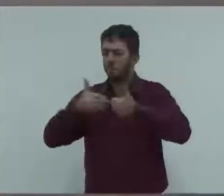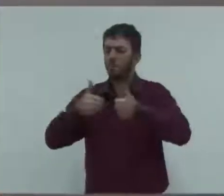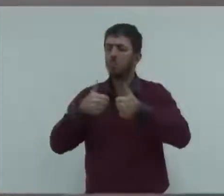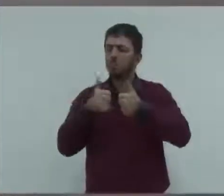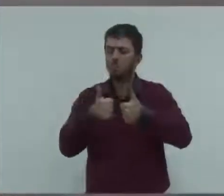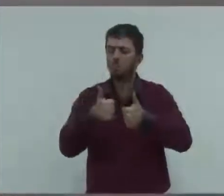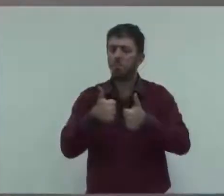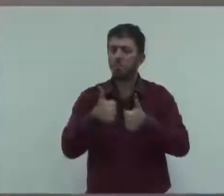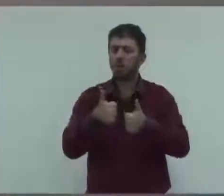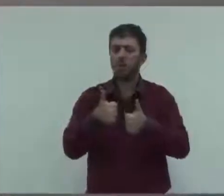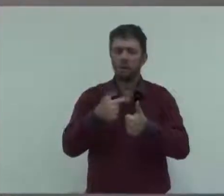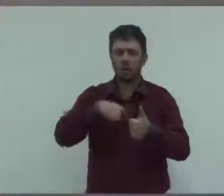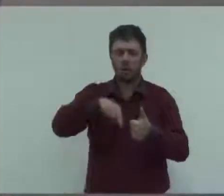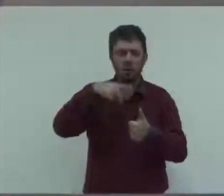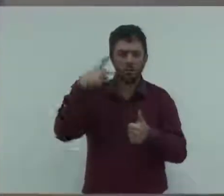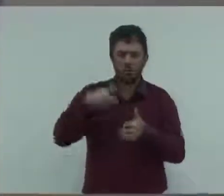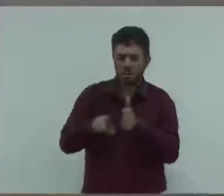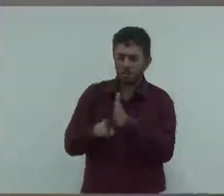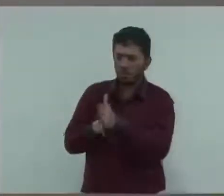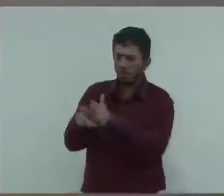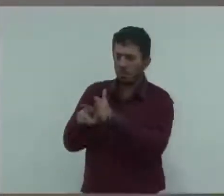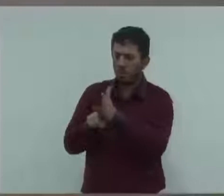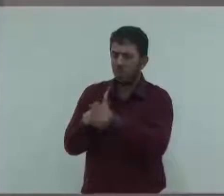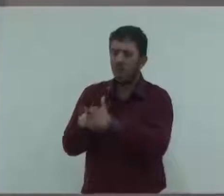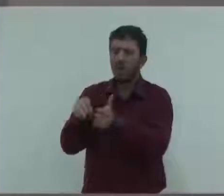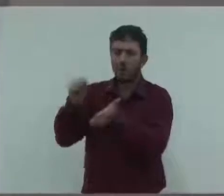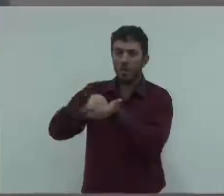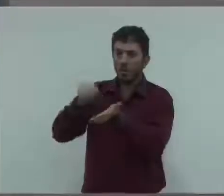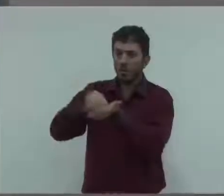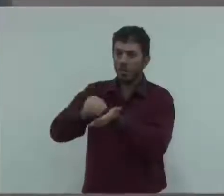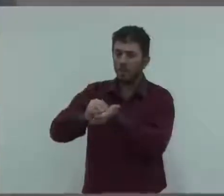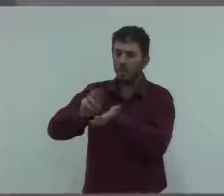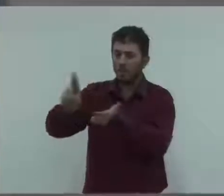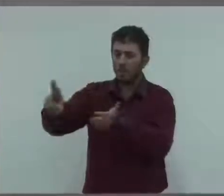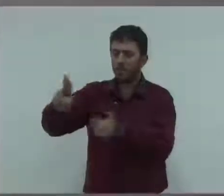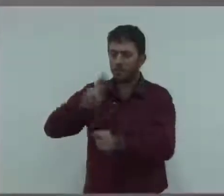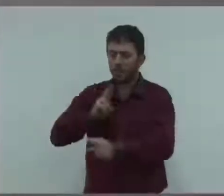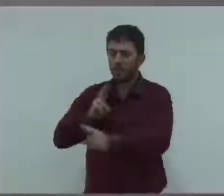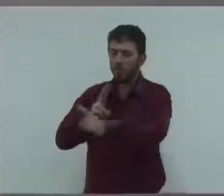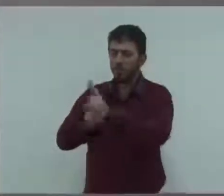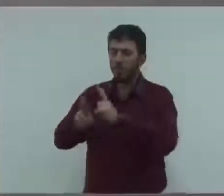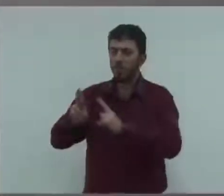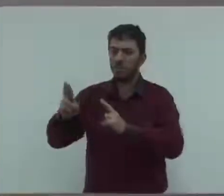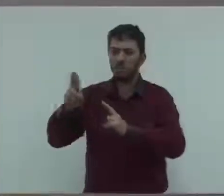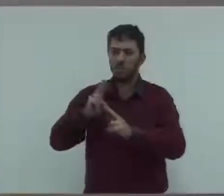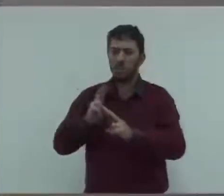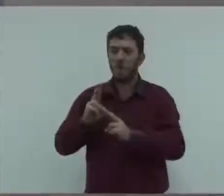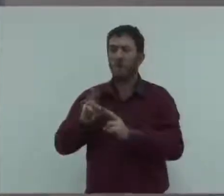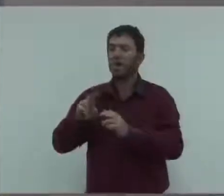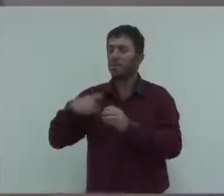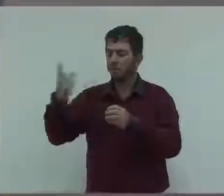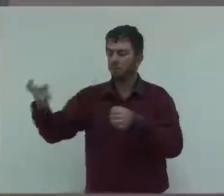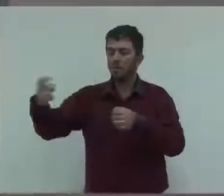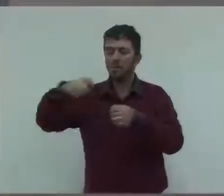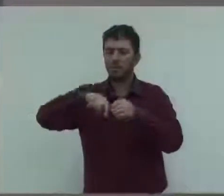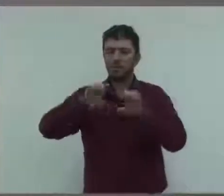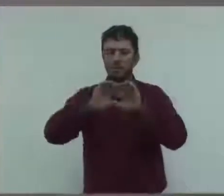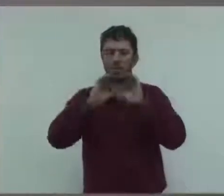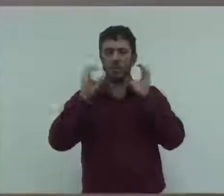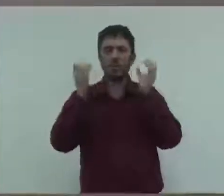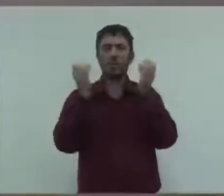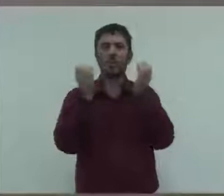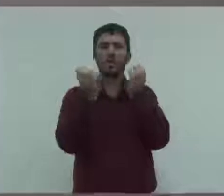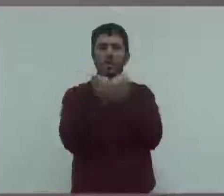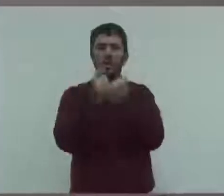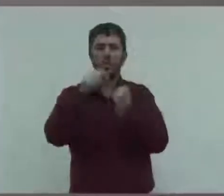Alguns questionamentos que ficou pendente para estar retornando, como na outra audiência, ele retornou a essa casa por escrito, foi